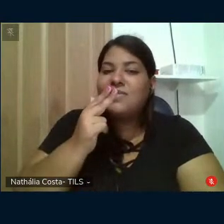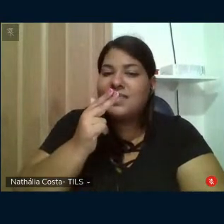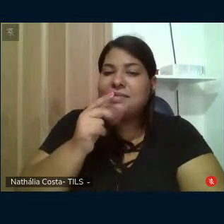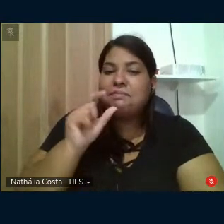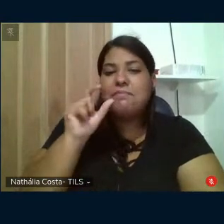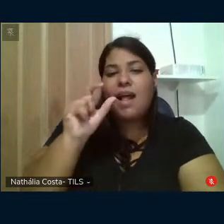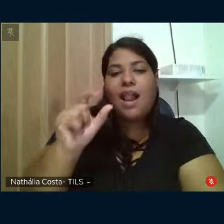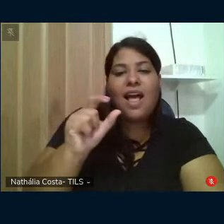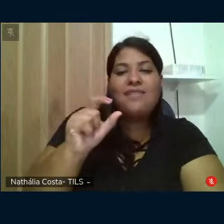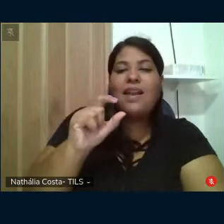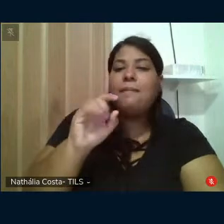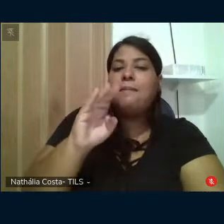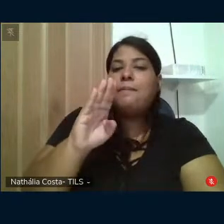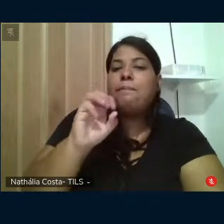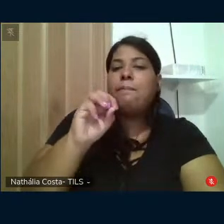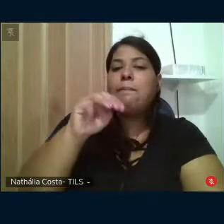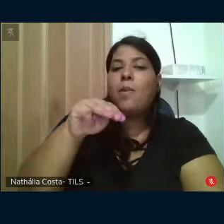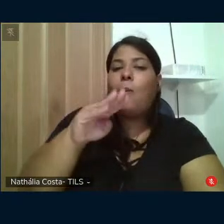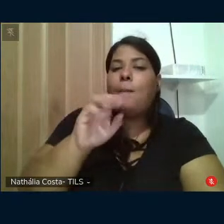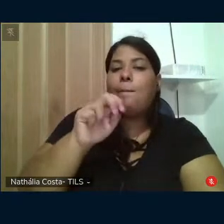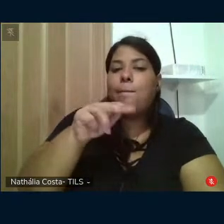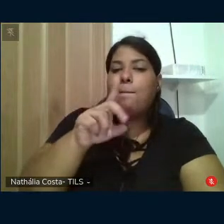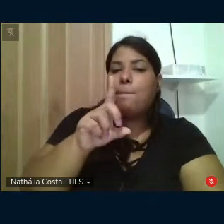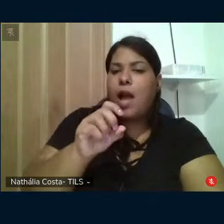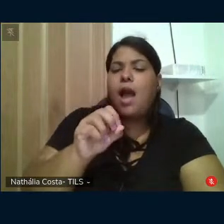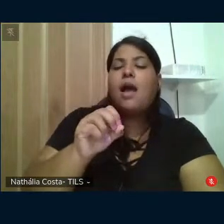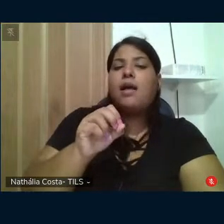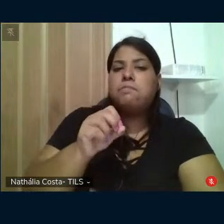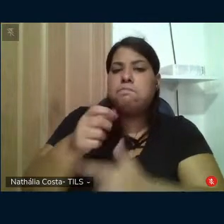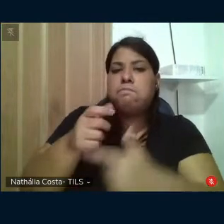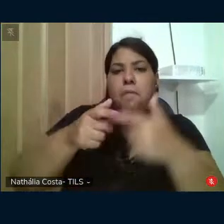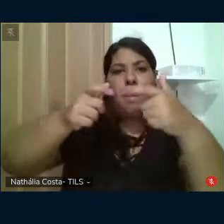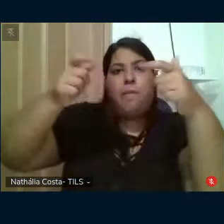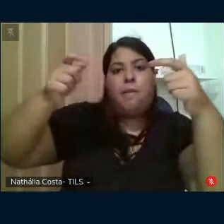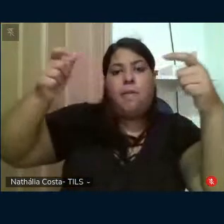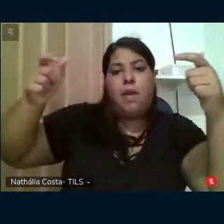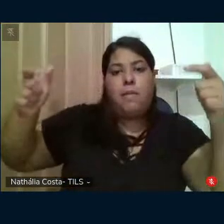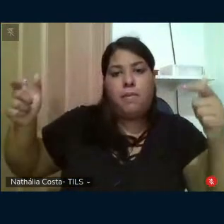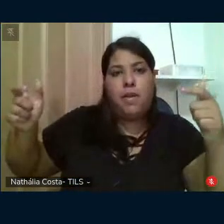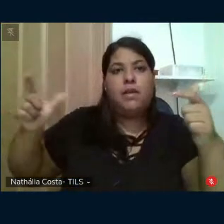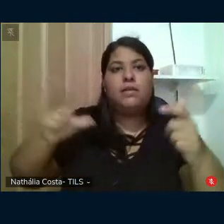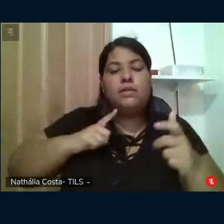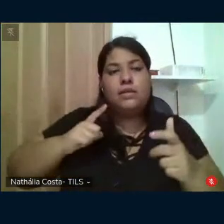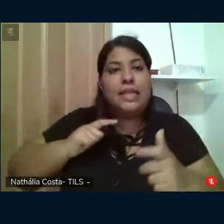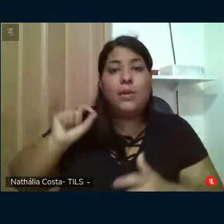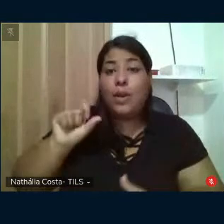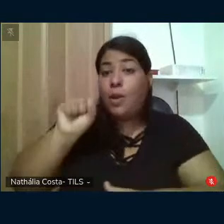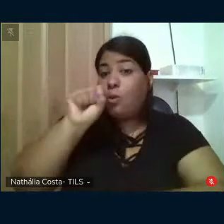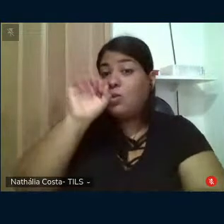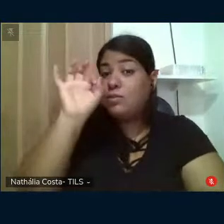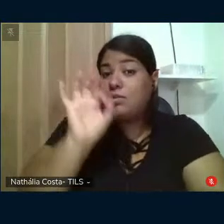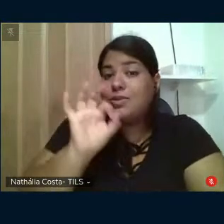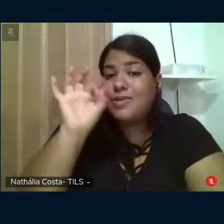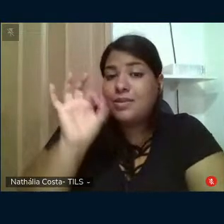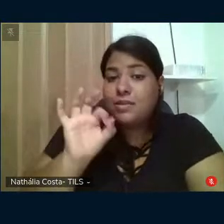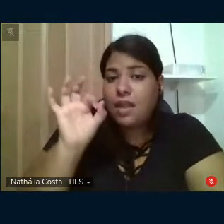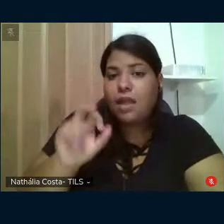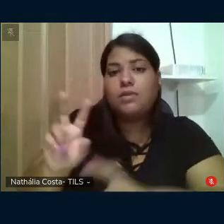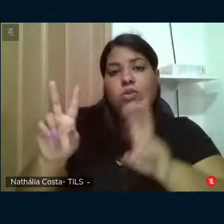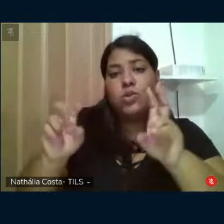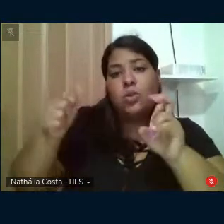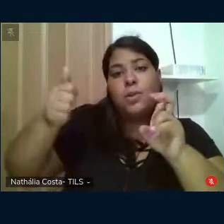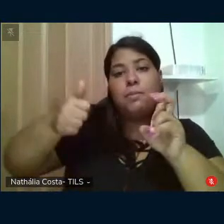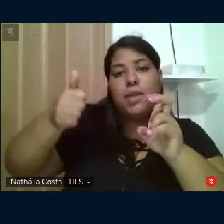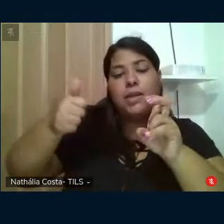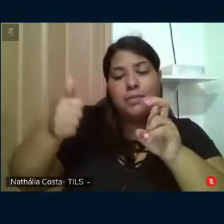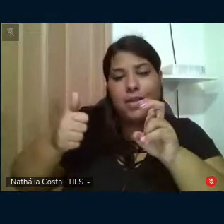bombando. No primeiro trimestre de 2010, o crescimento do PIB per capita atingiu 8% em relação ao primeiro